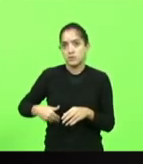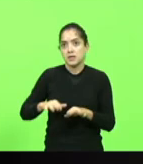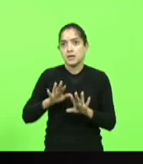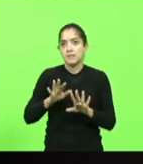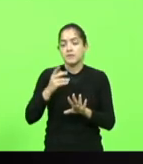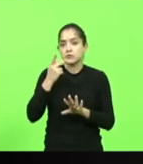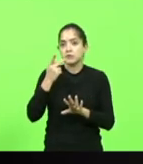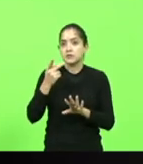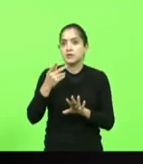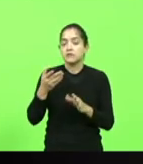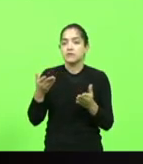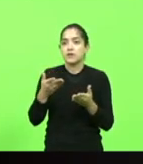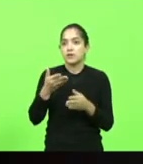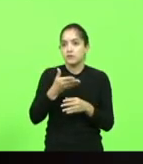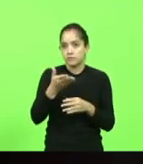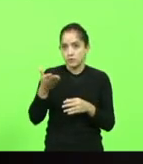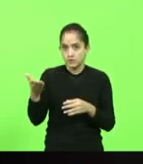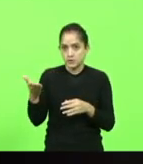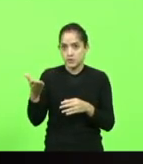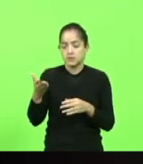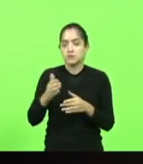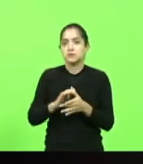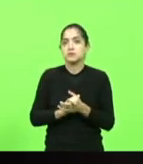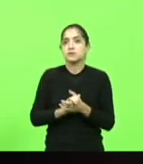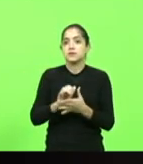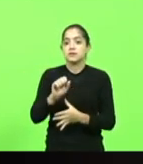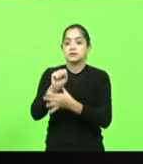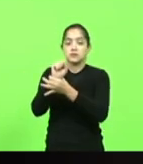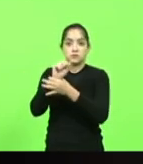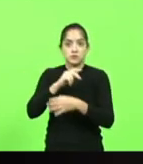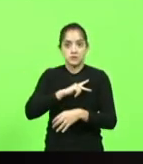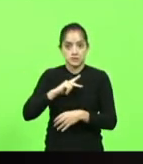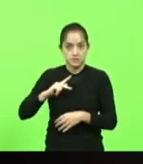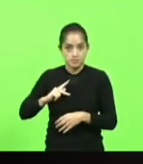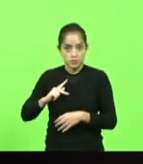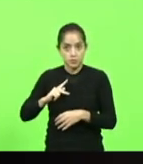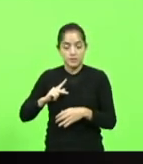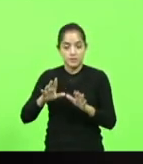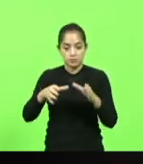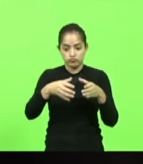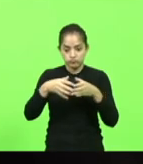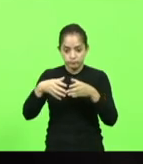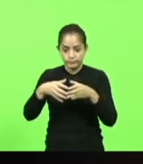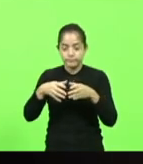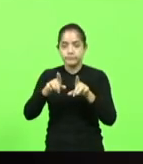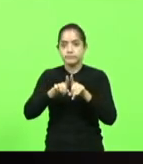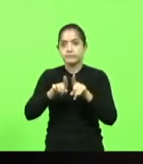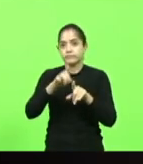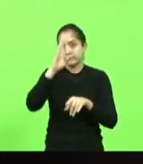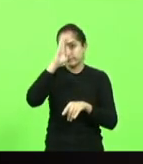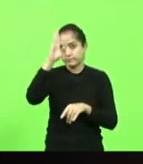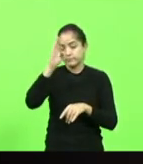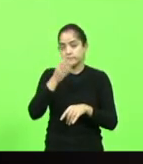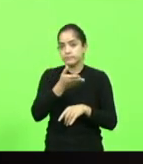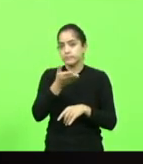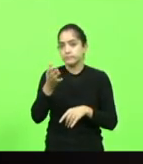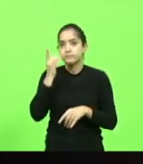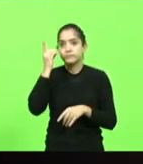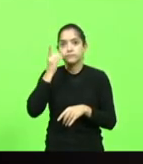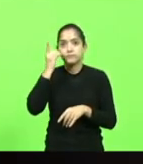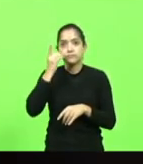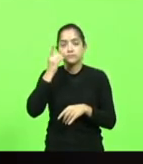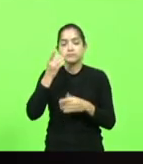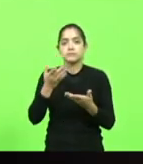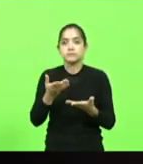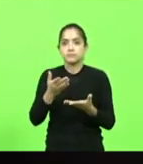aqui aos membros da segurança pública e principalmente aos colegas da segurança